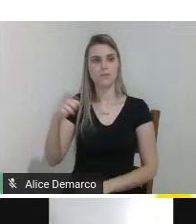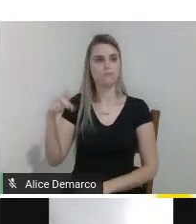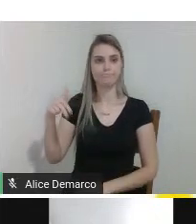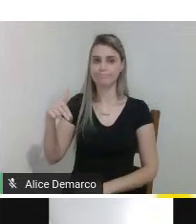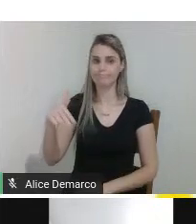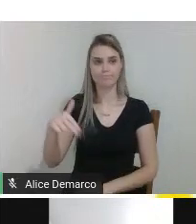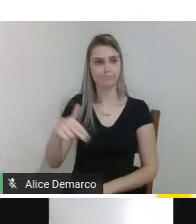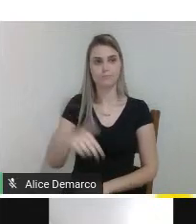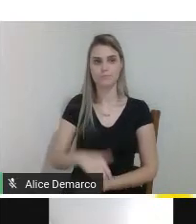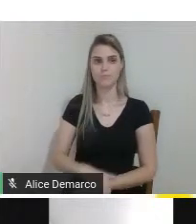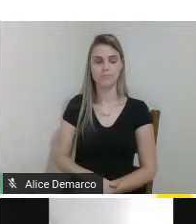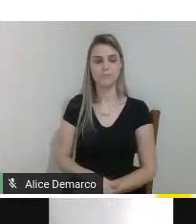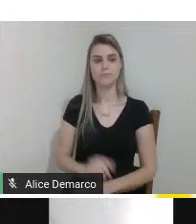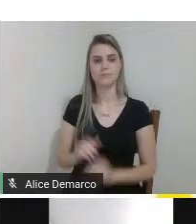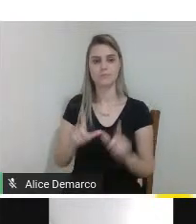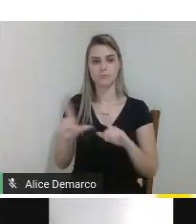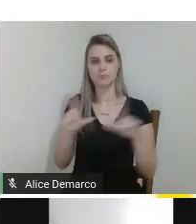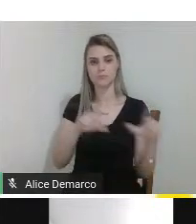próximo